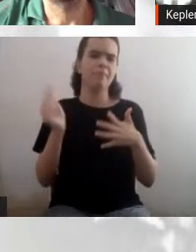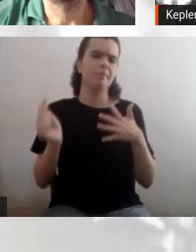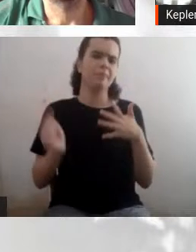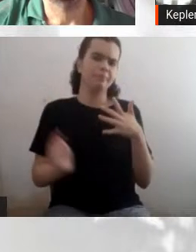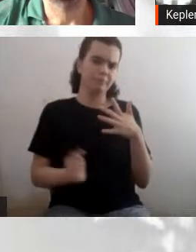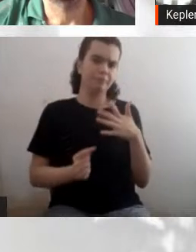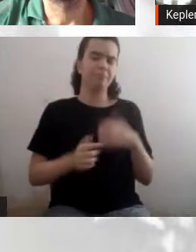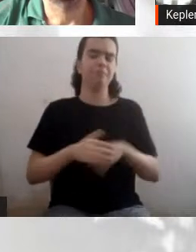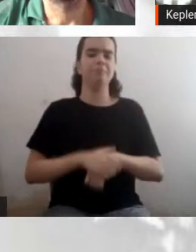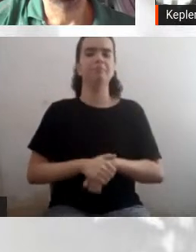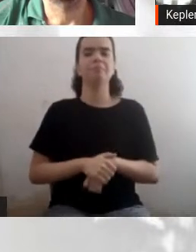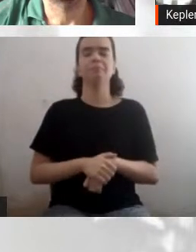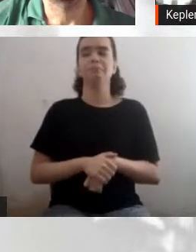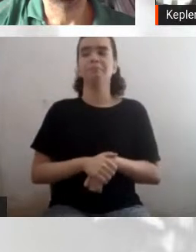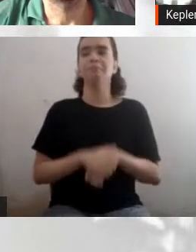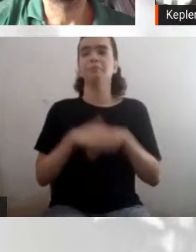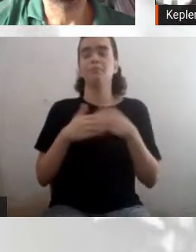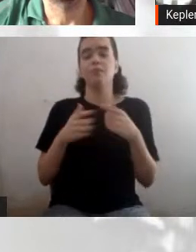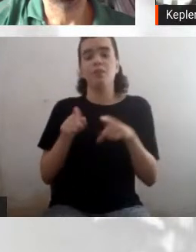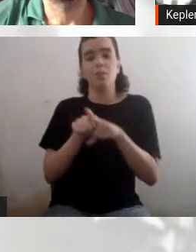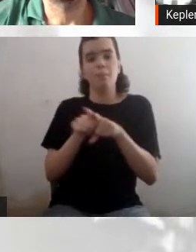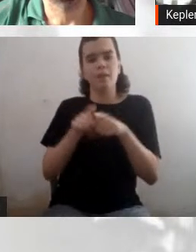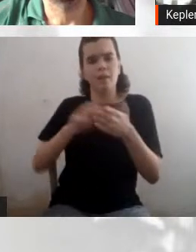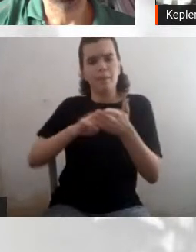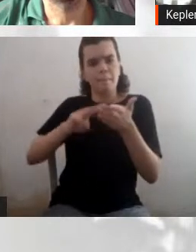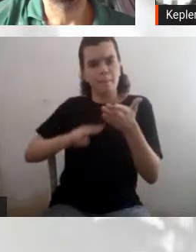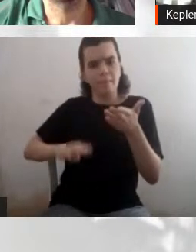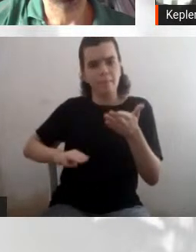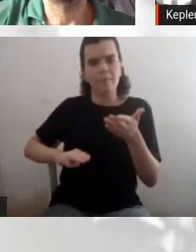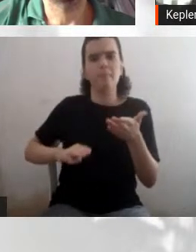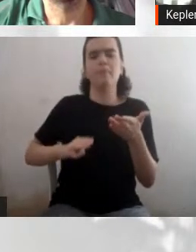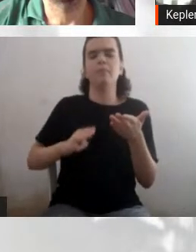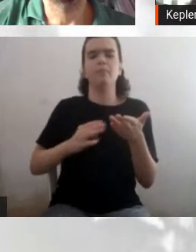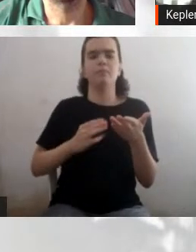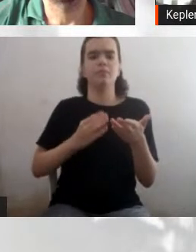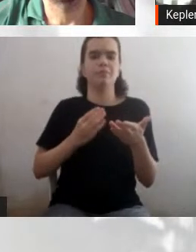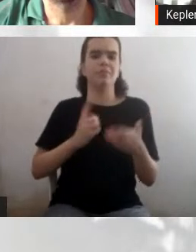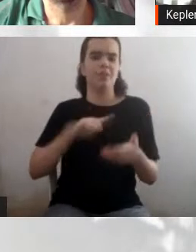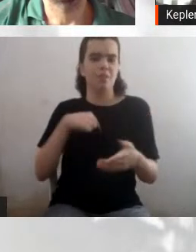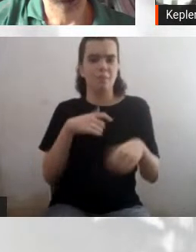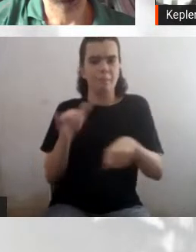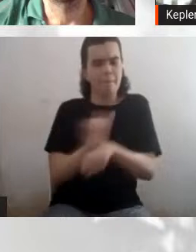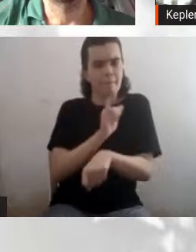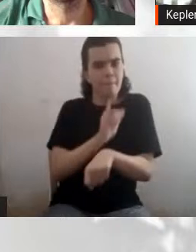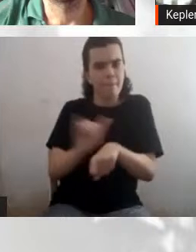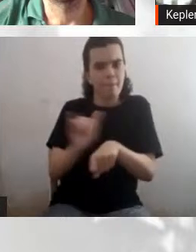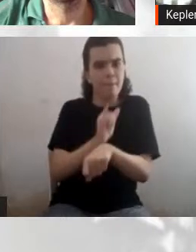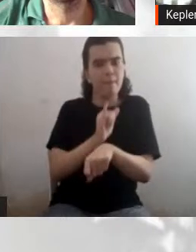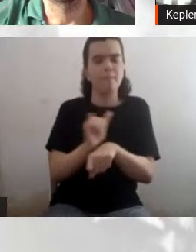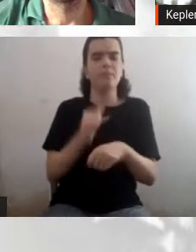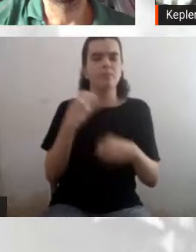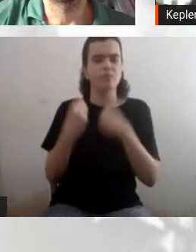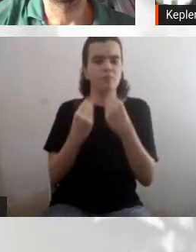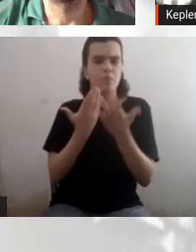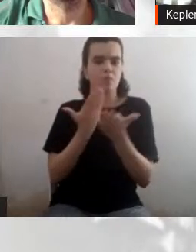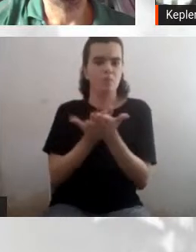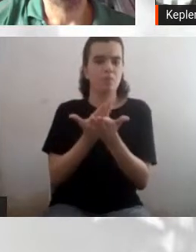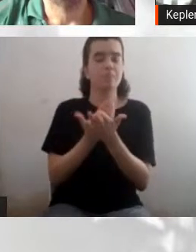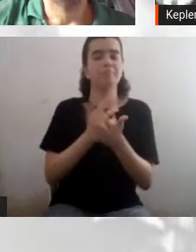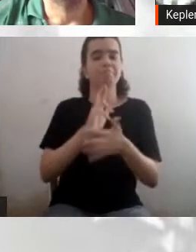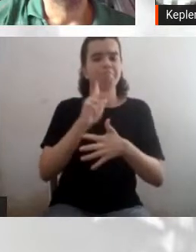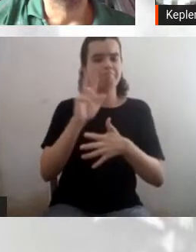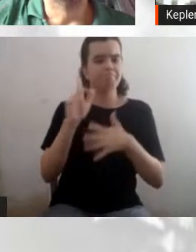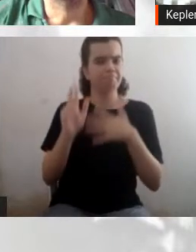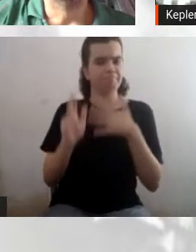a gente tem métodos diferentes, por exemplo, tratamento de imagens, Tratamento de dados. Uma vez me contaram,